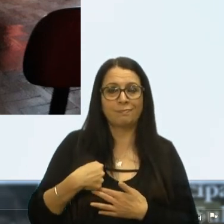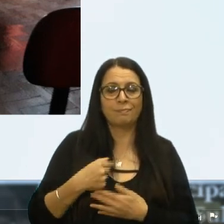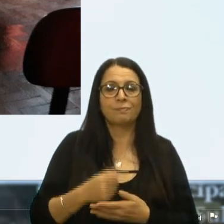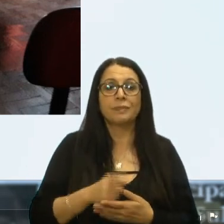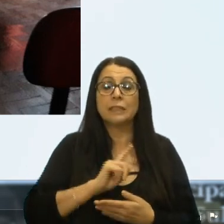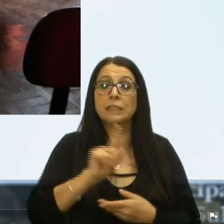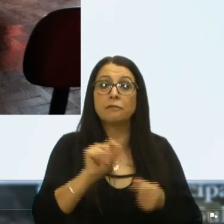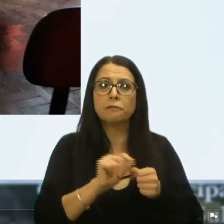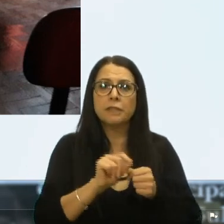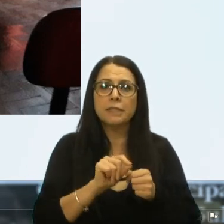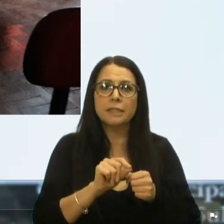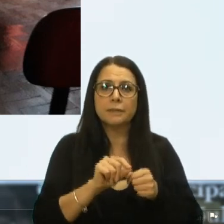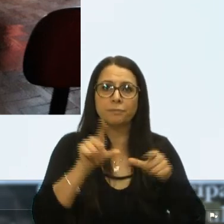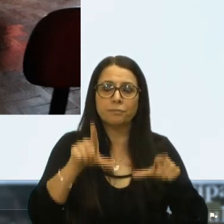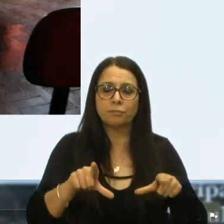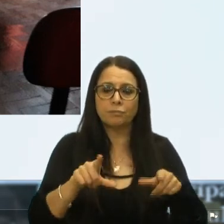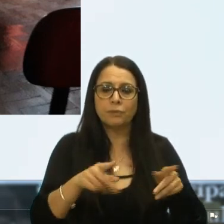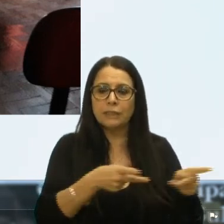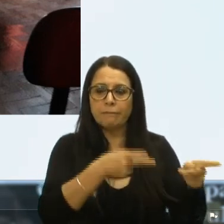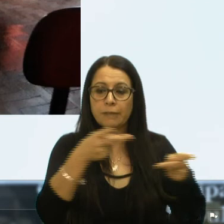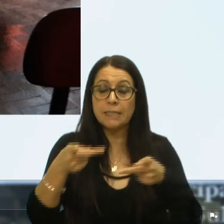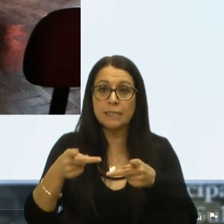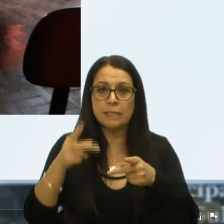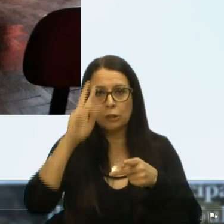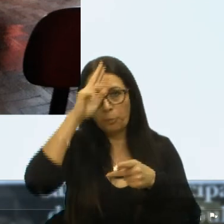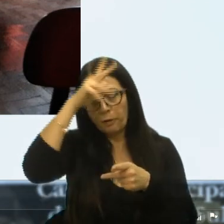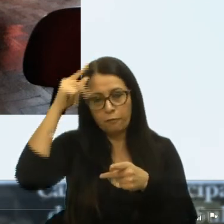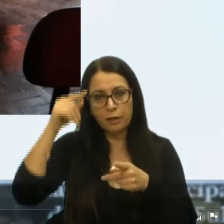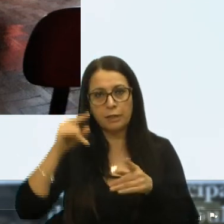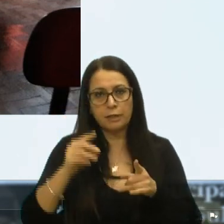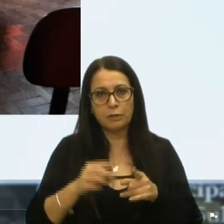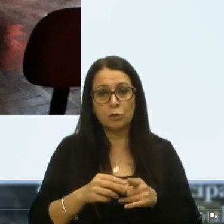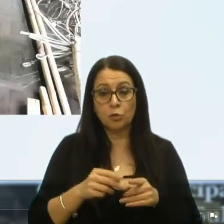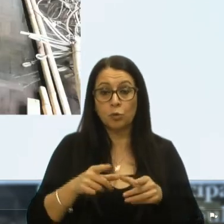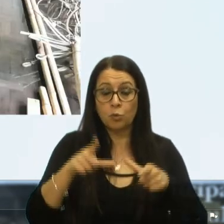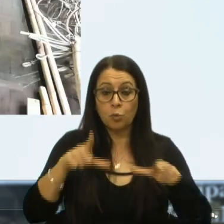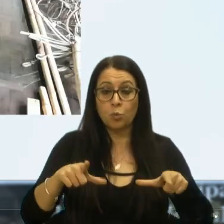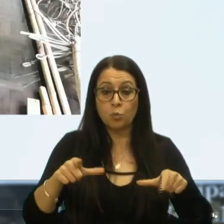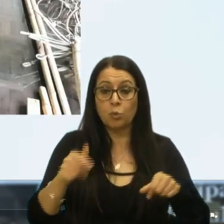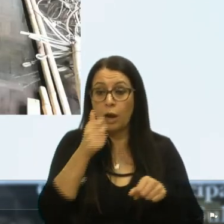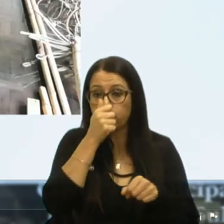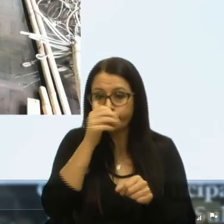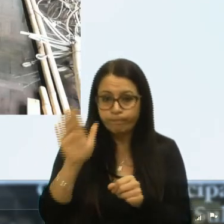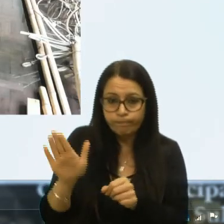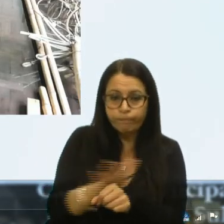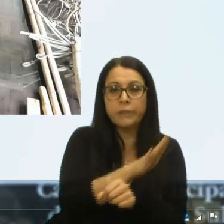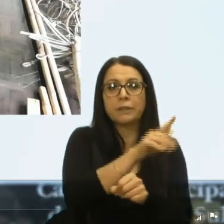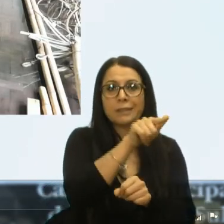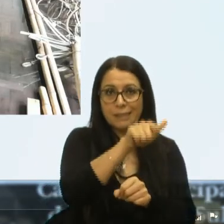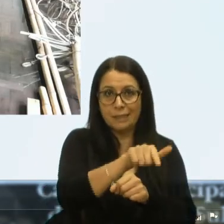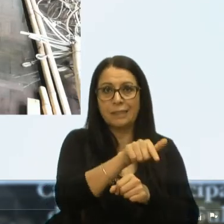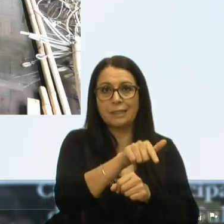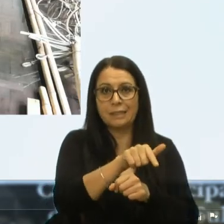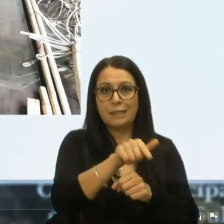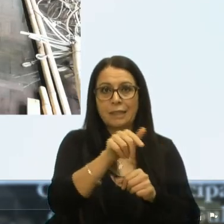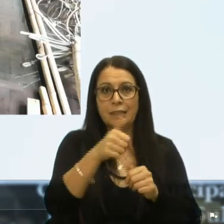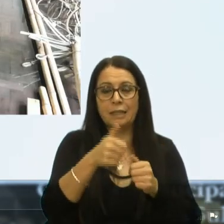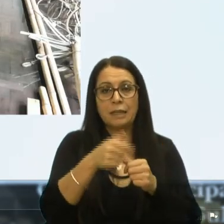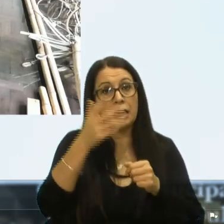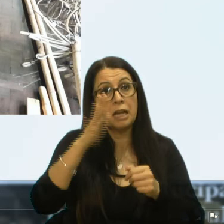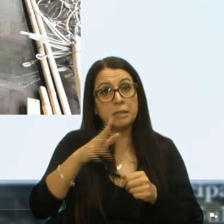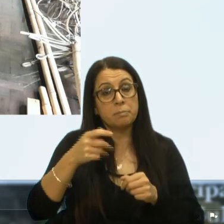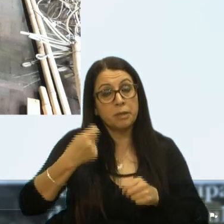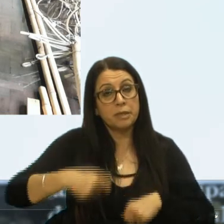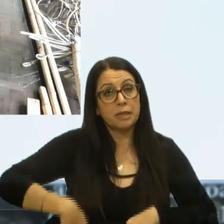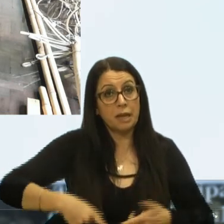ir lá fazer o gabinete itinerante, como eu estava junto, com o salão cheio, que talvez precise gaste dinheiro